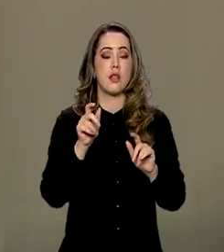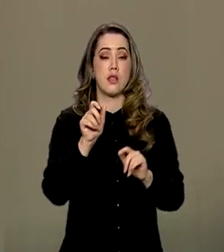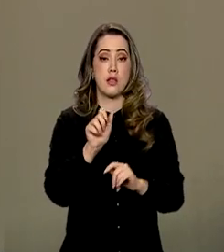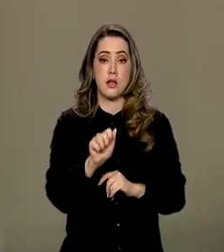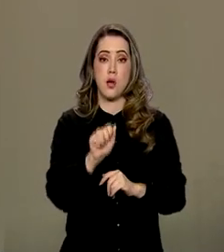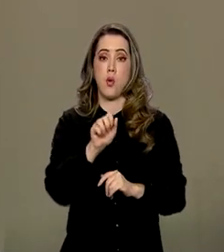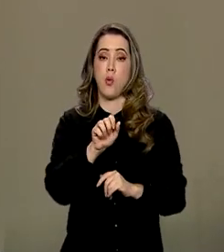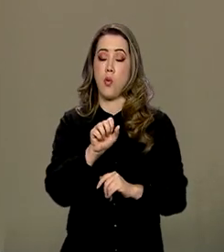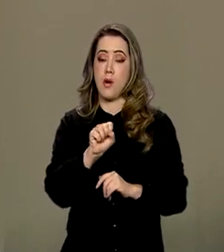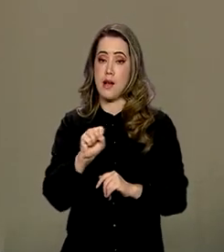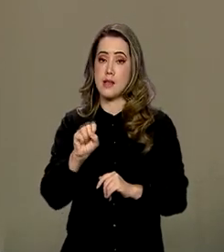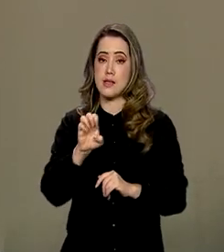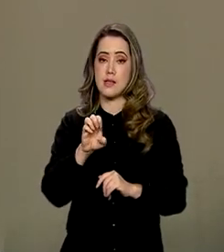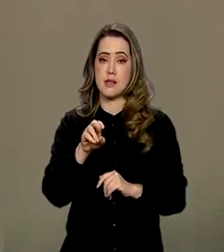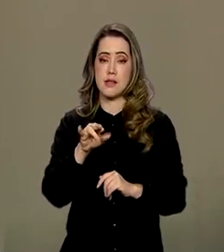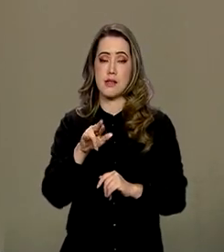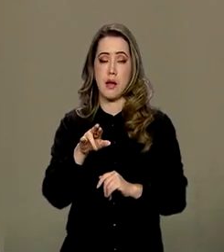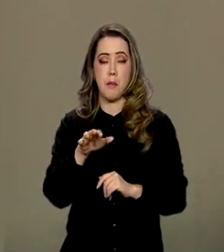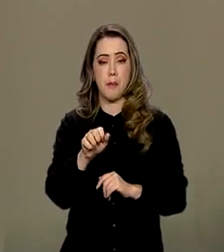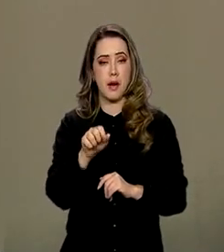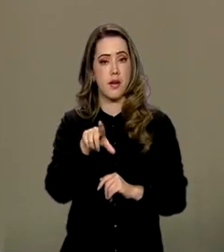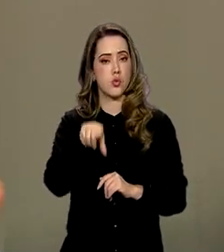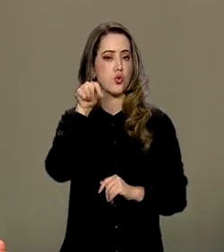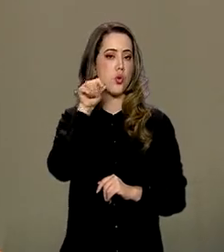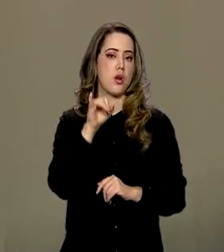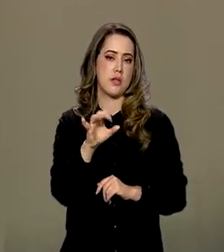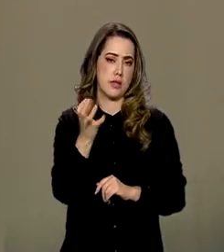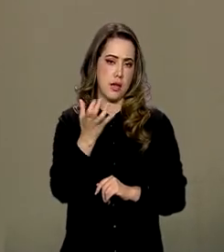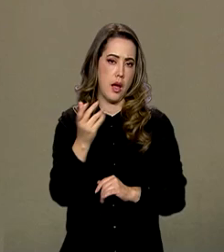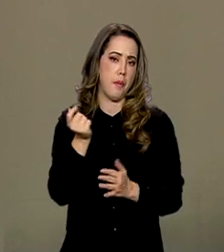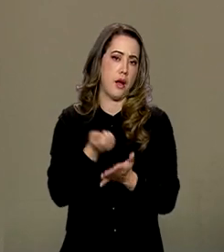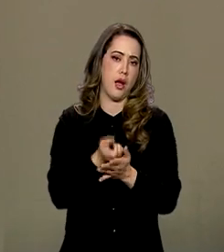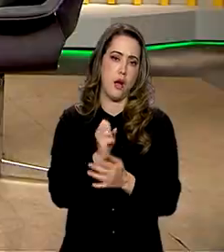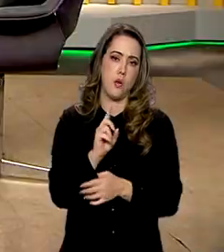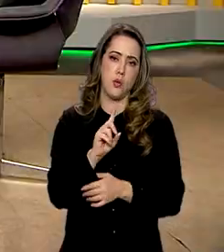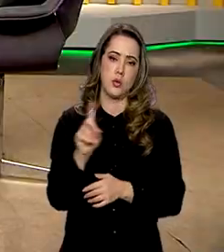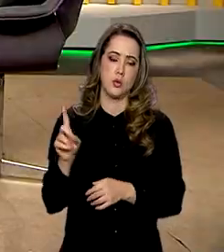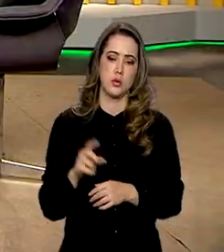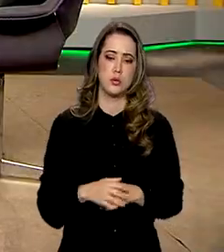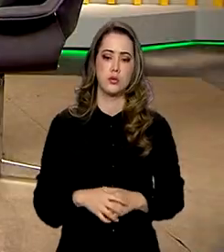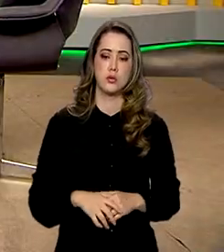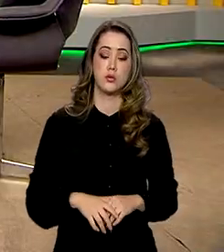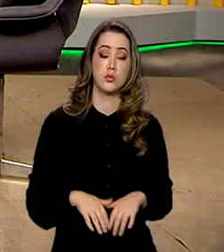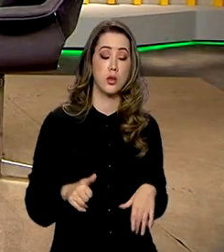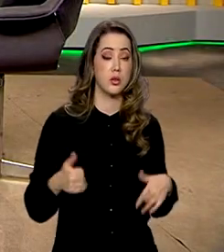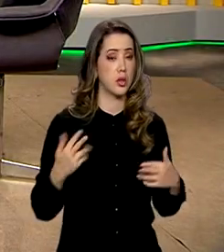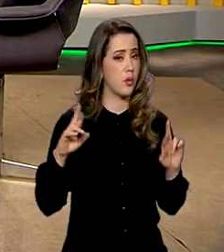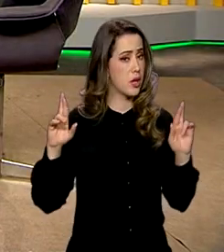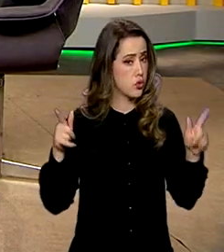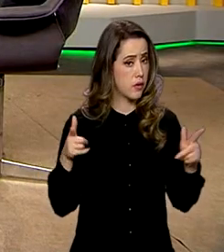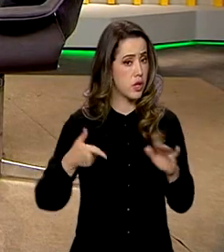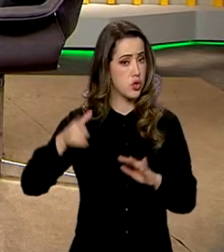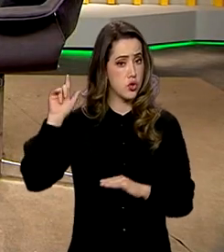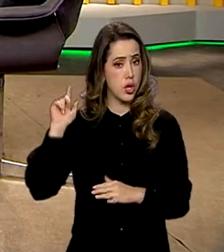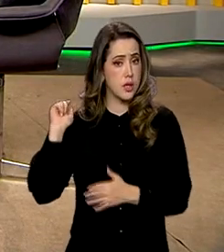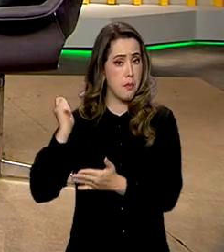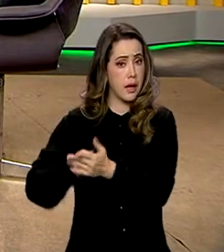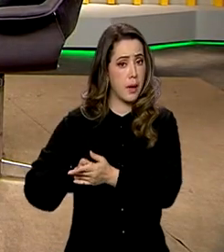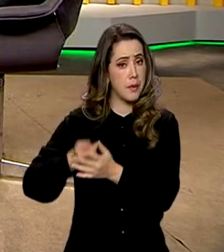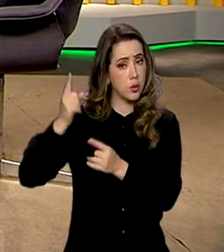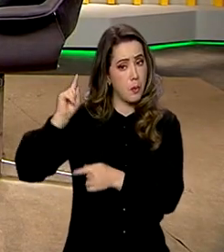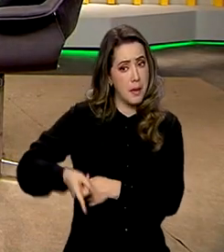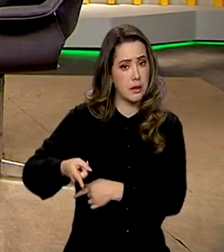soberana para tomar a decisão de ter ou não ter e quanto ter. Então, é bem diferente da contribuição obrigatória que havia antes,